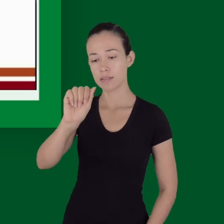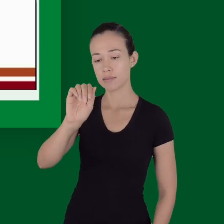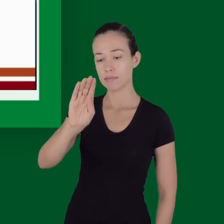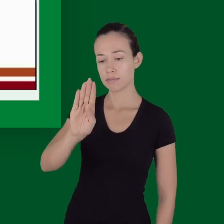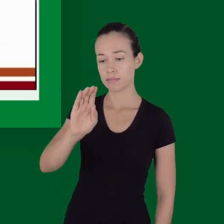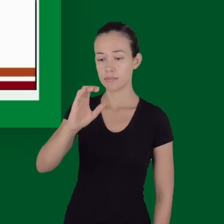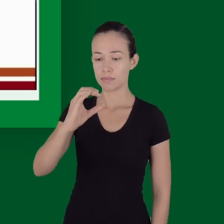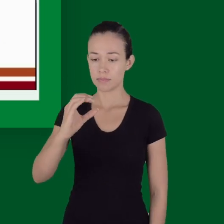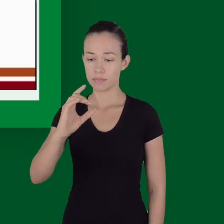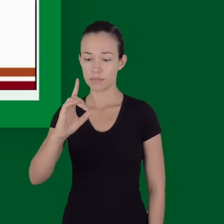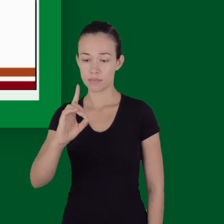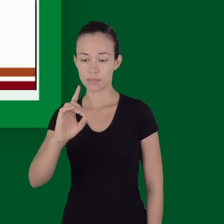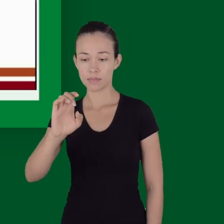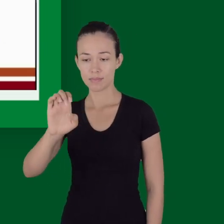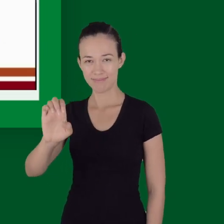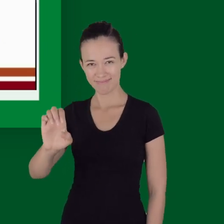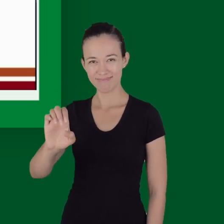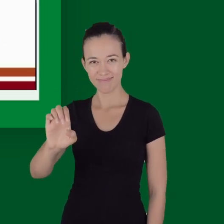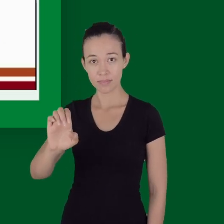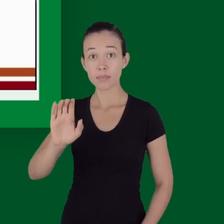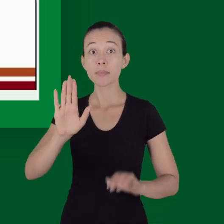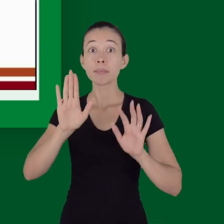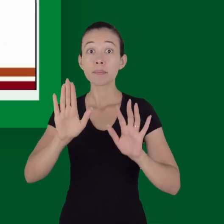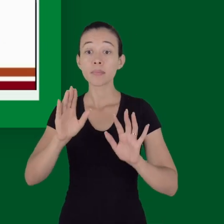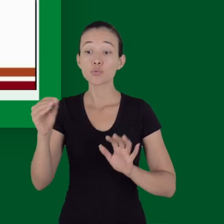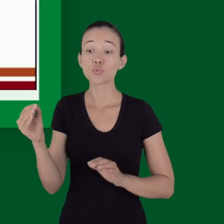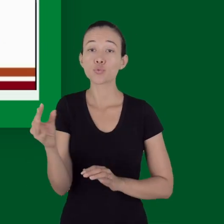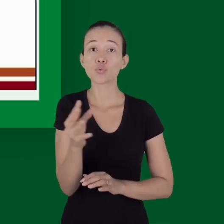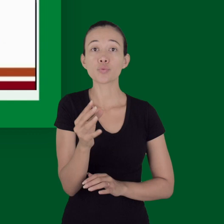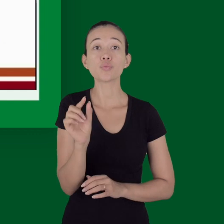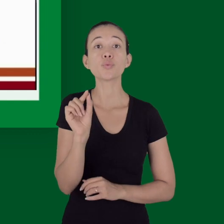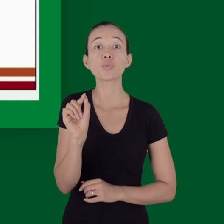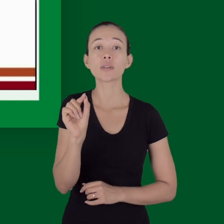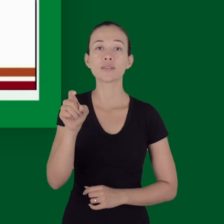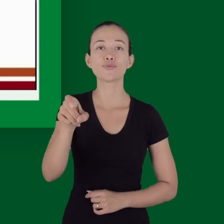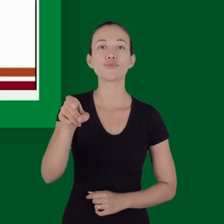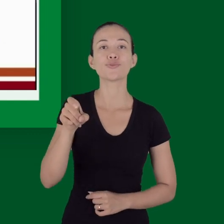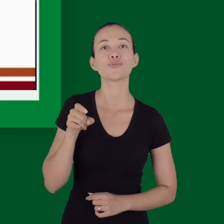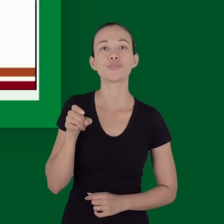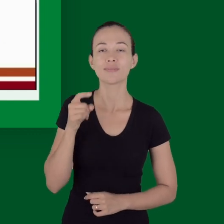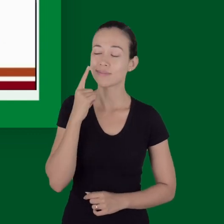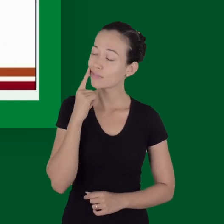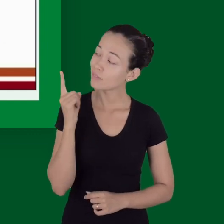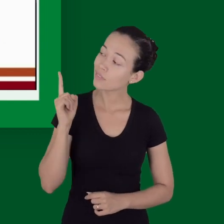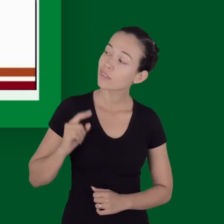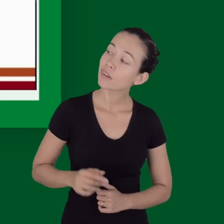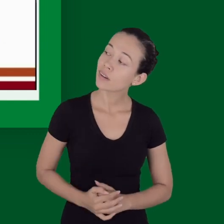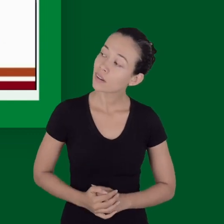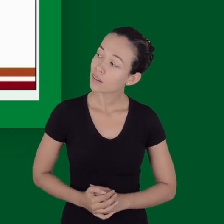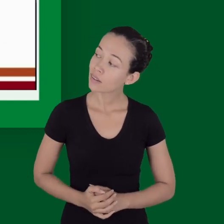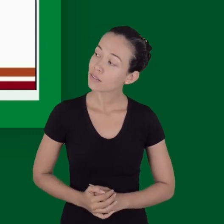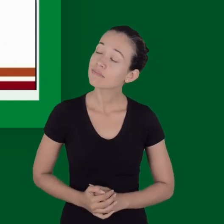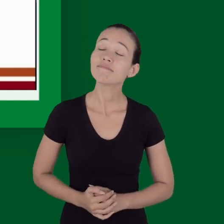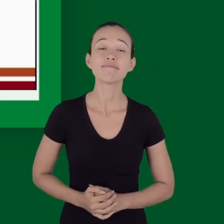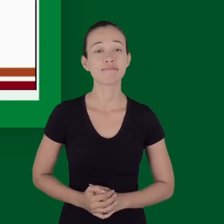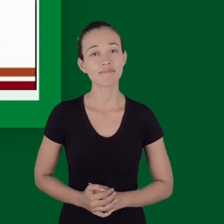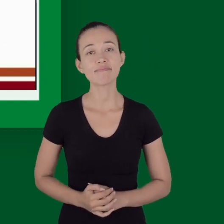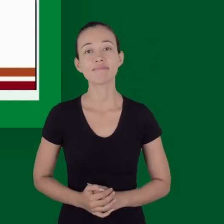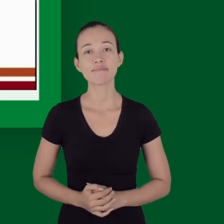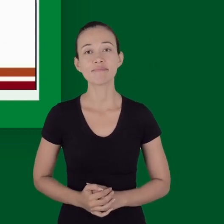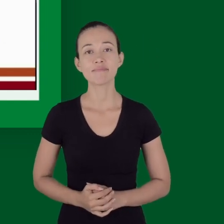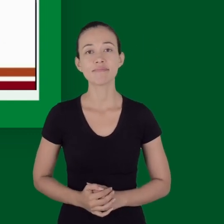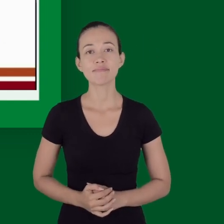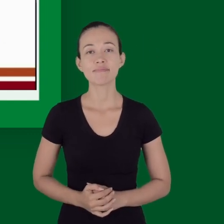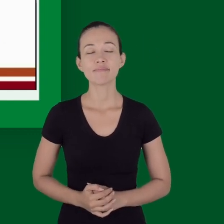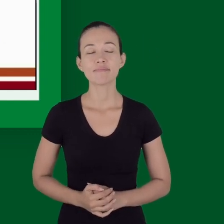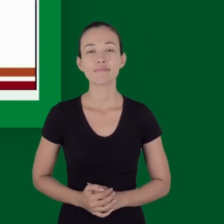É muito famoso o ABCDE, mas essa nona edição do PHTLS, ela trouxe o